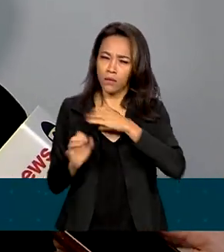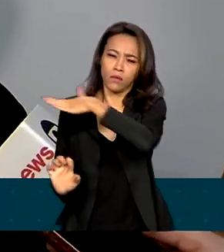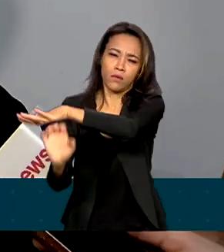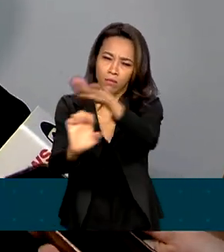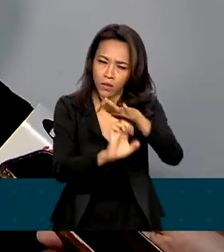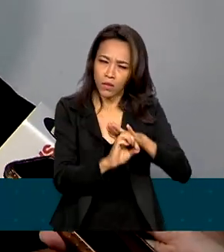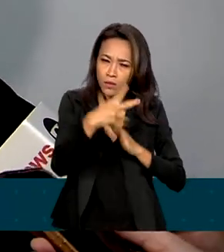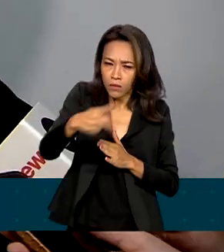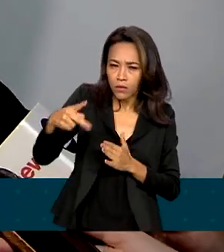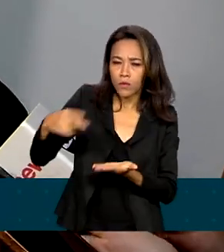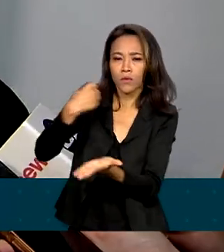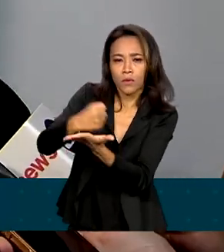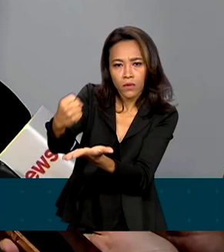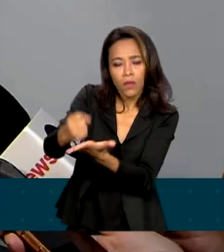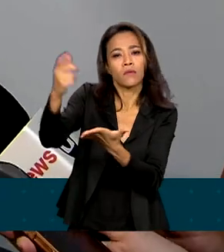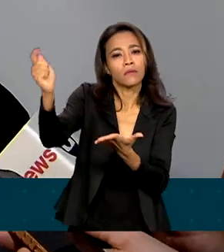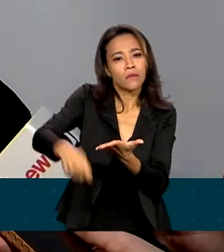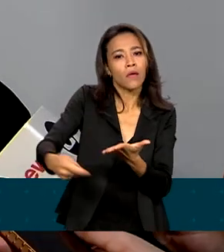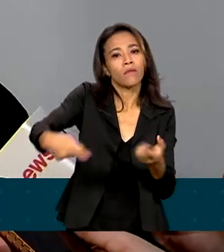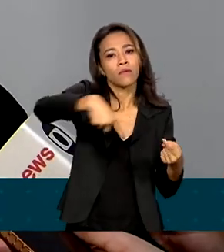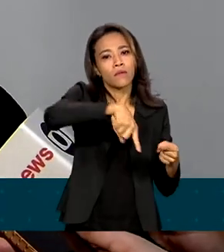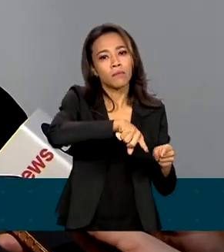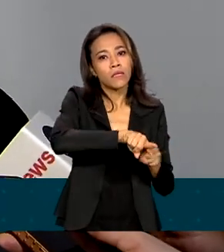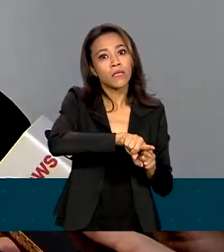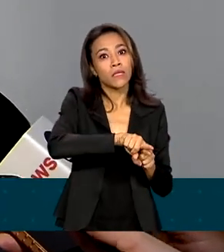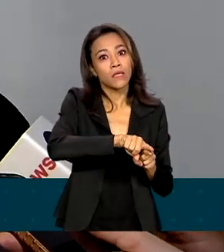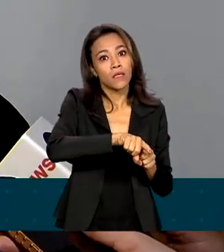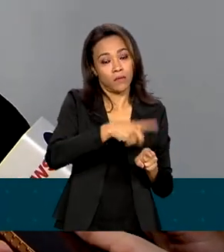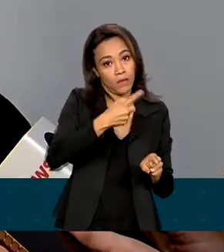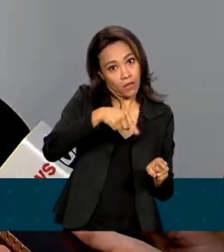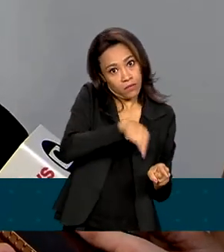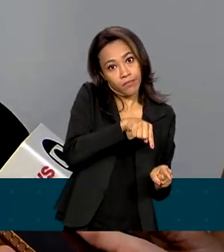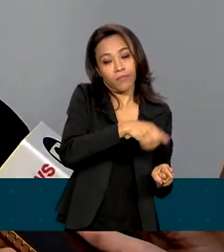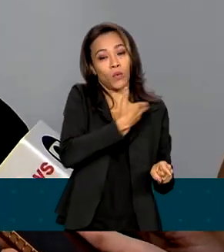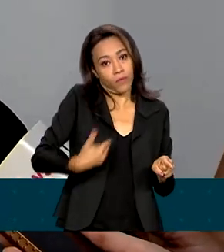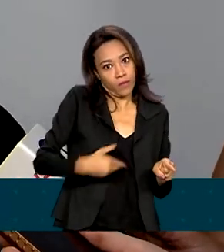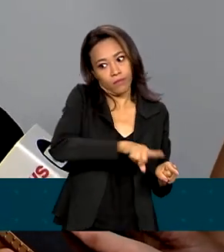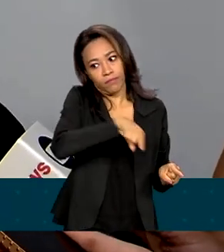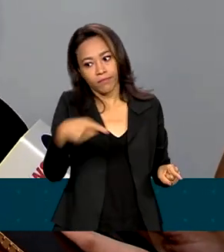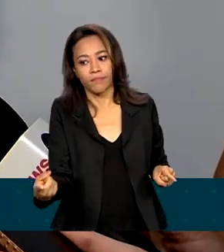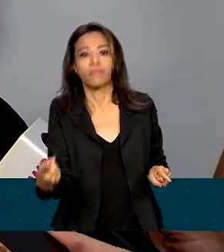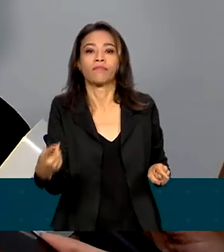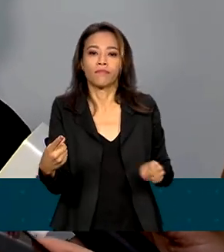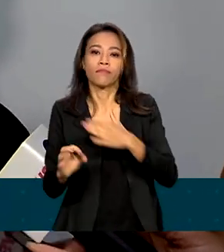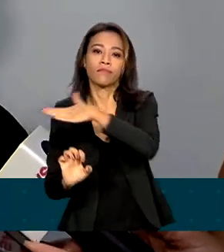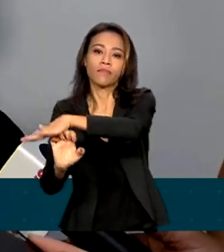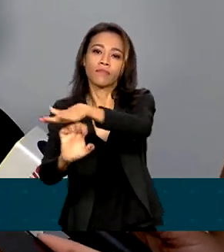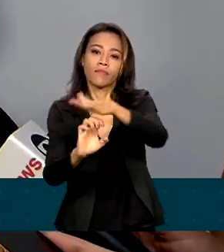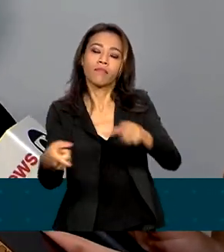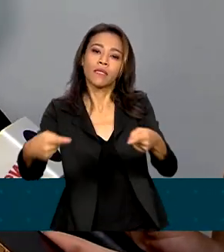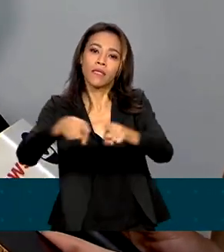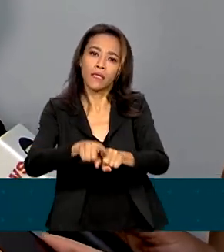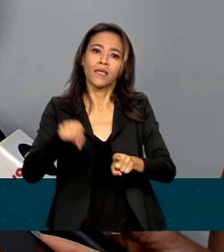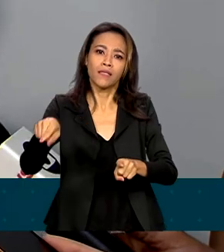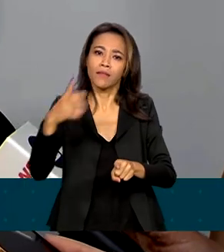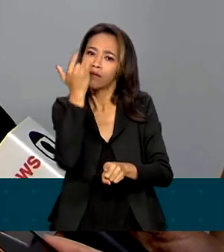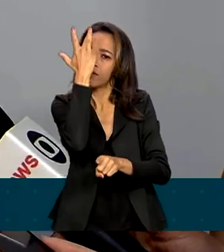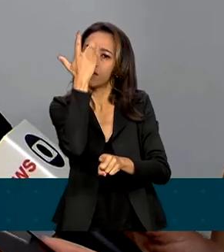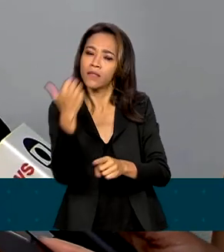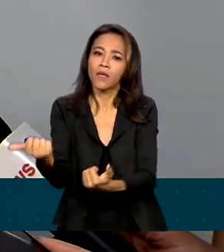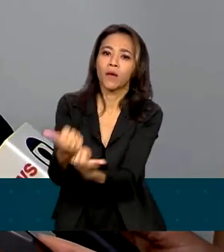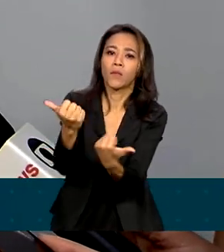os seus contratos, fazer parceria com o setor privado. Isso vai aumentar as possibilidades do investimento privado e da